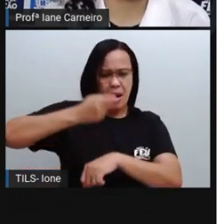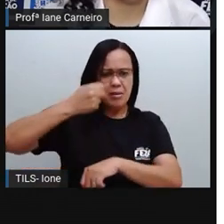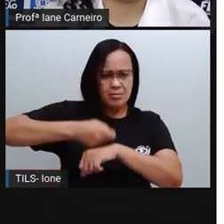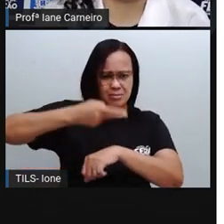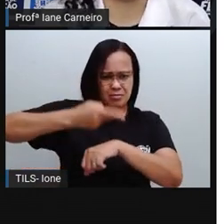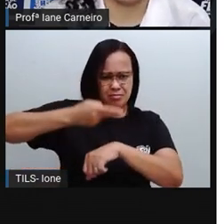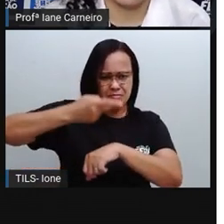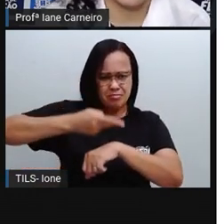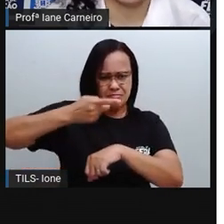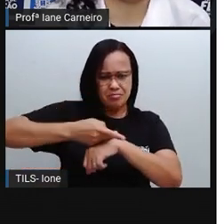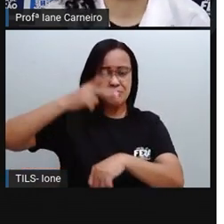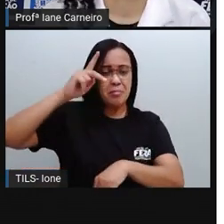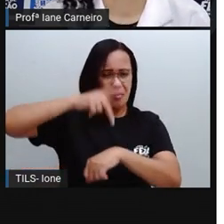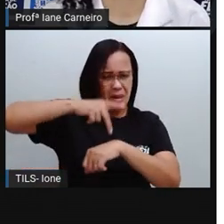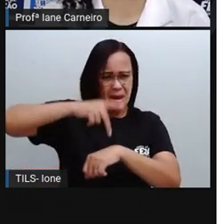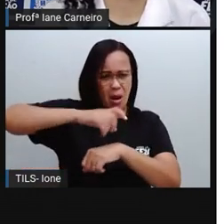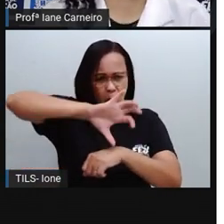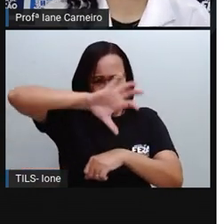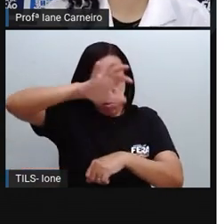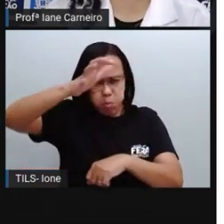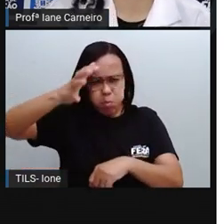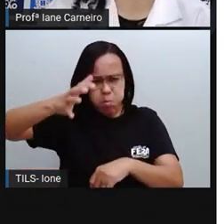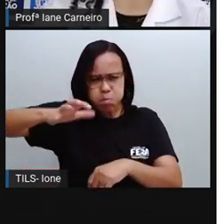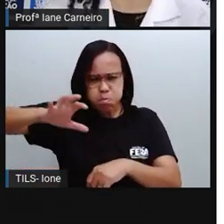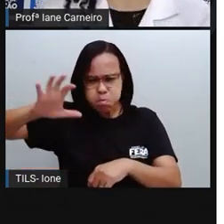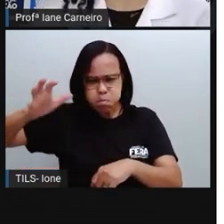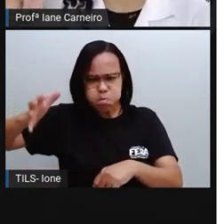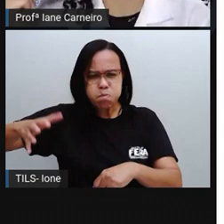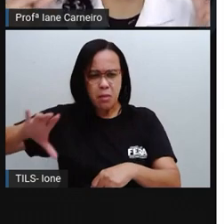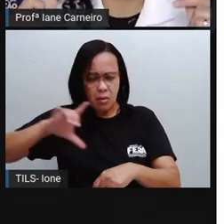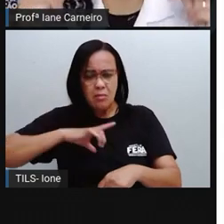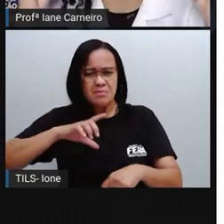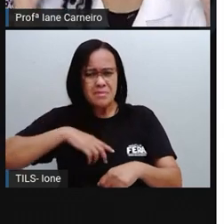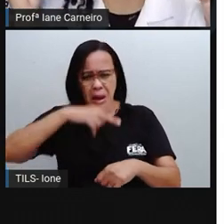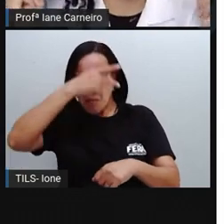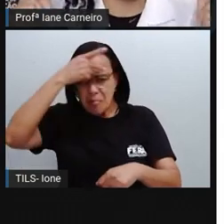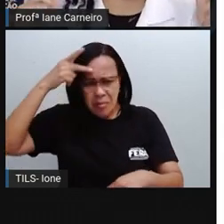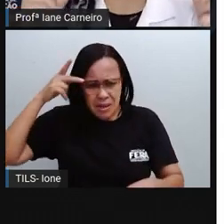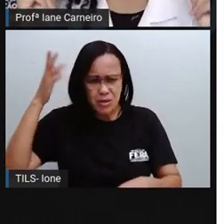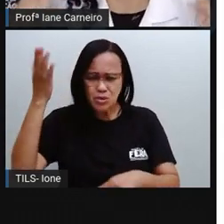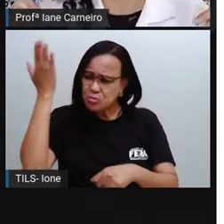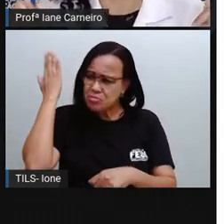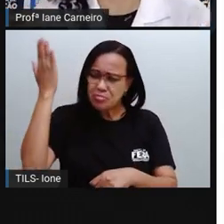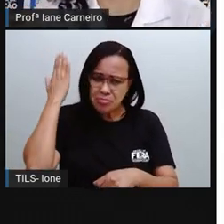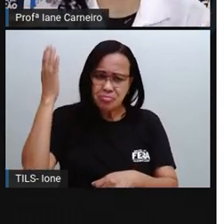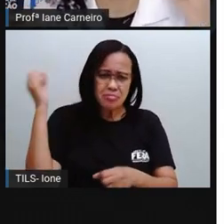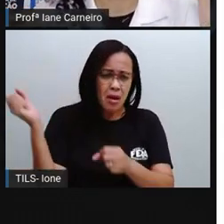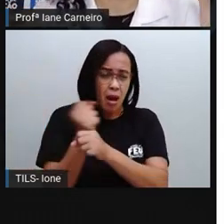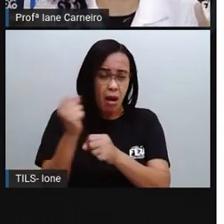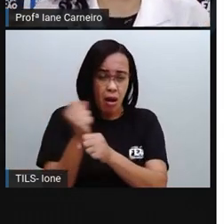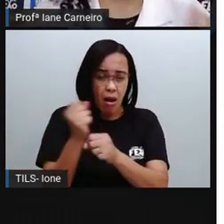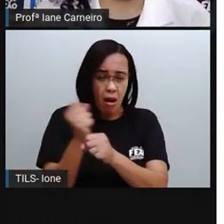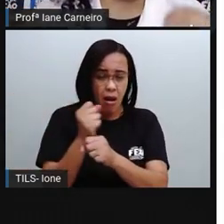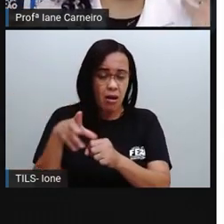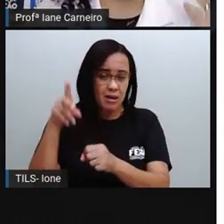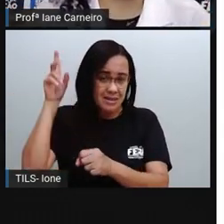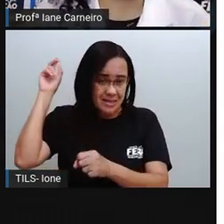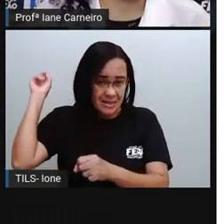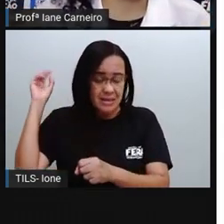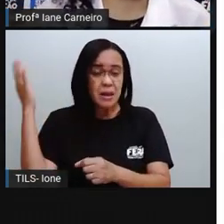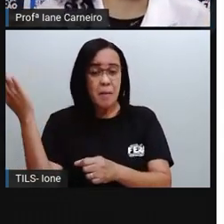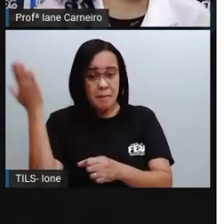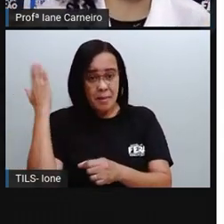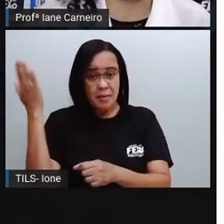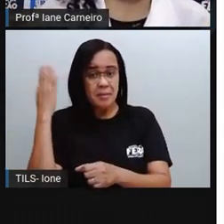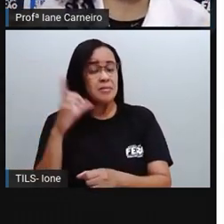fósseis de animais, Fósseis de seres humanos que viviam lá há milhares de anos. Então, lá no Piauí é bem